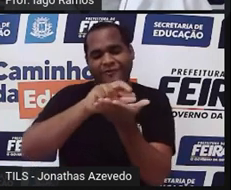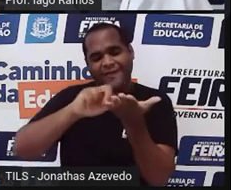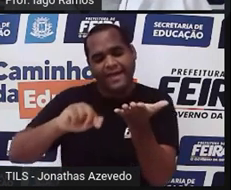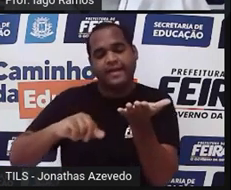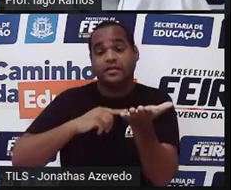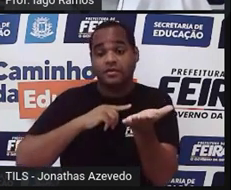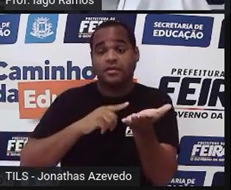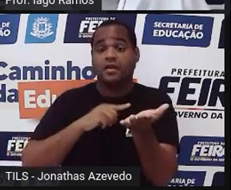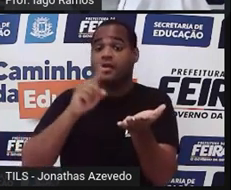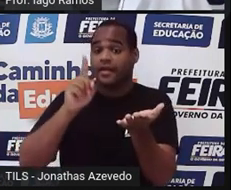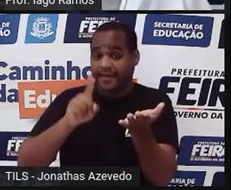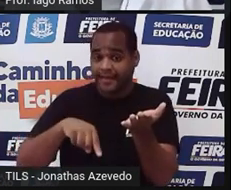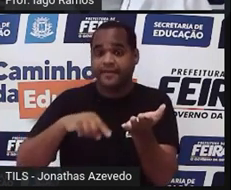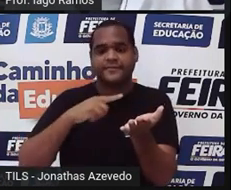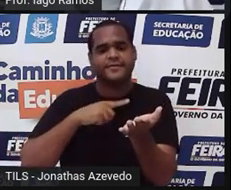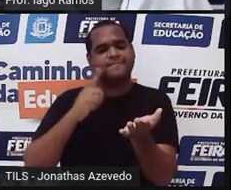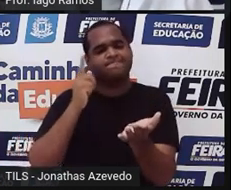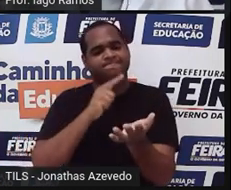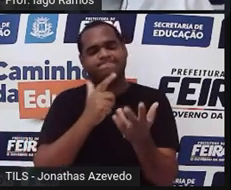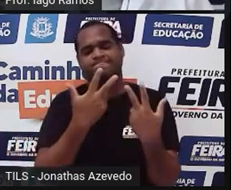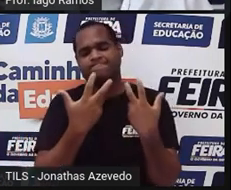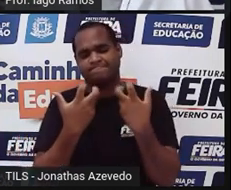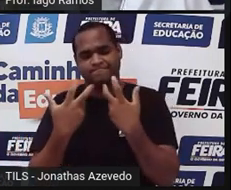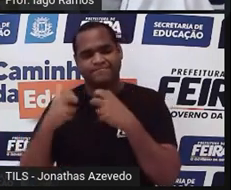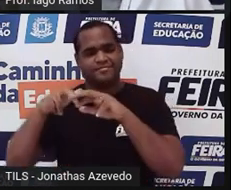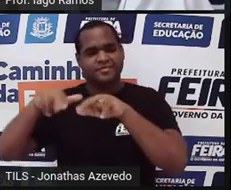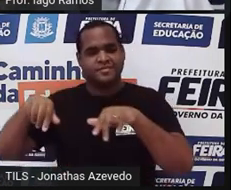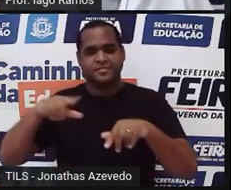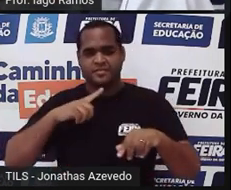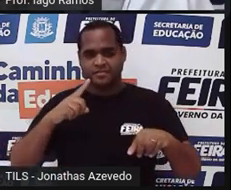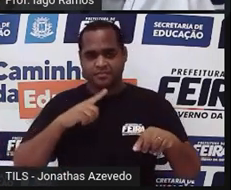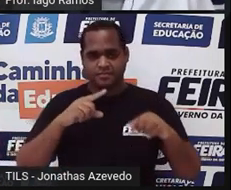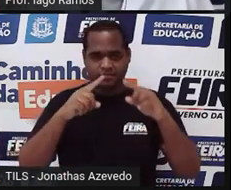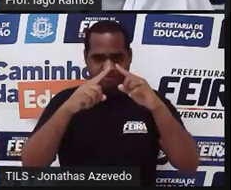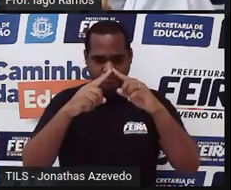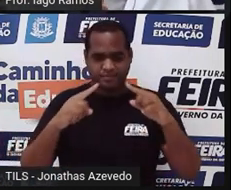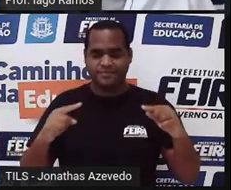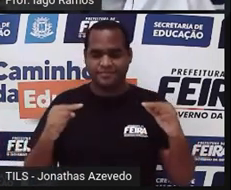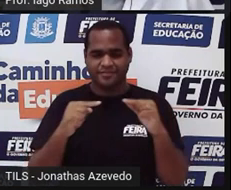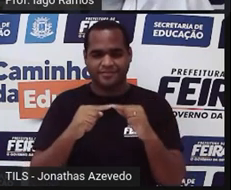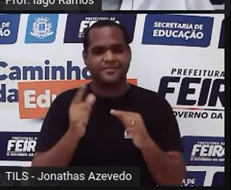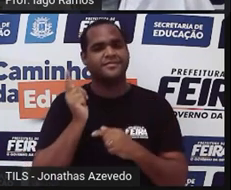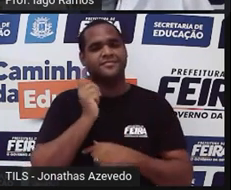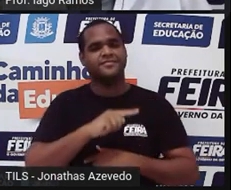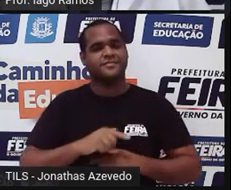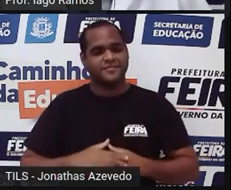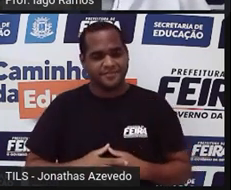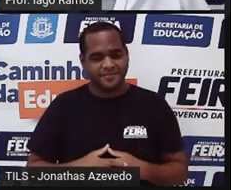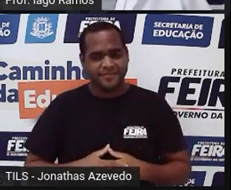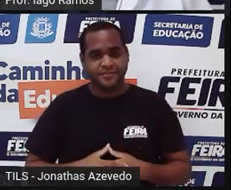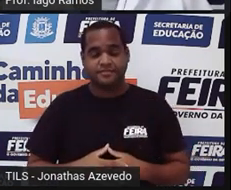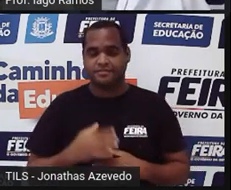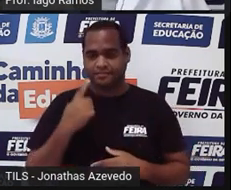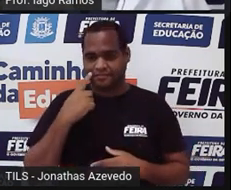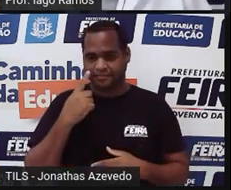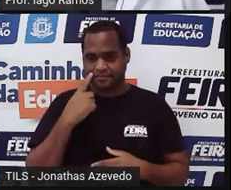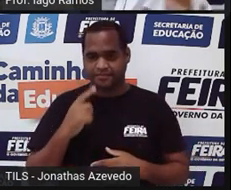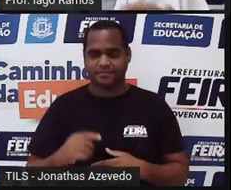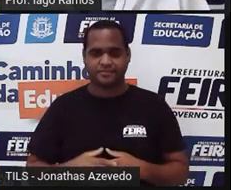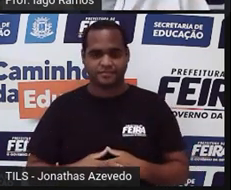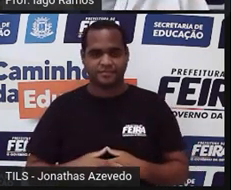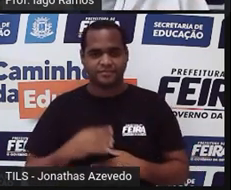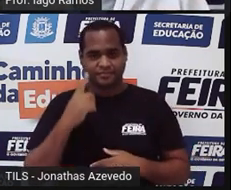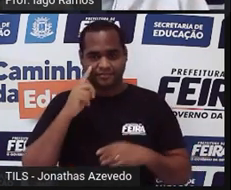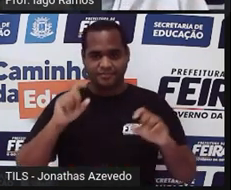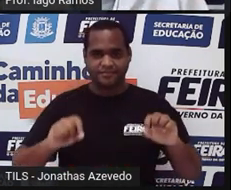construção. A gente vai conseguir perceber a presença de triângulos. Tá bom? Então, vamos fazer assim. Eu